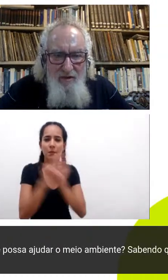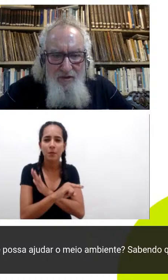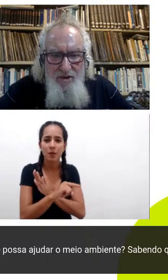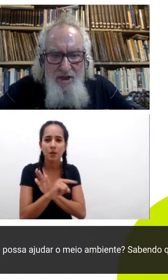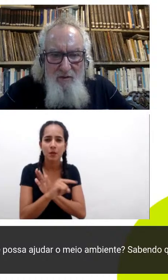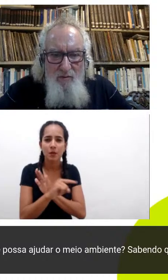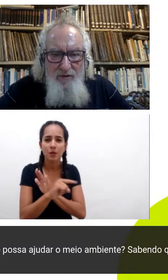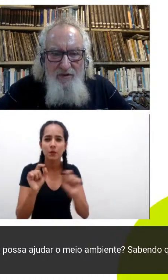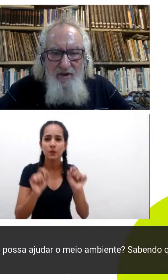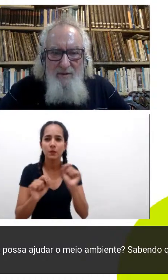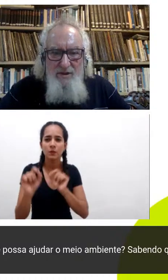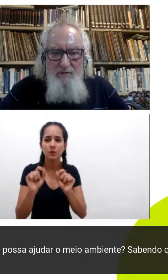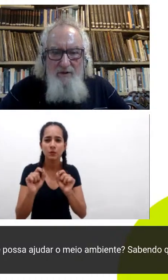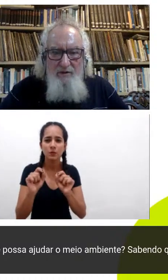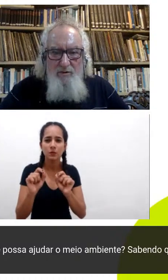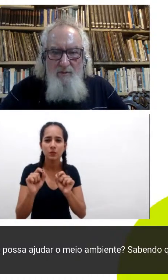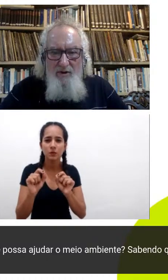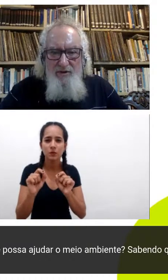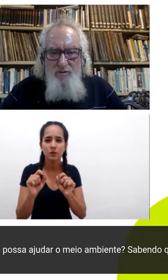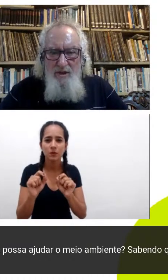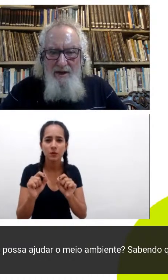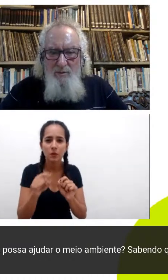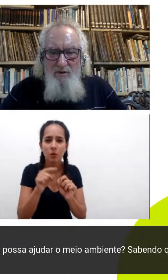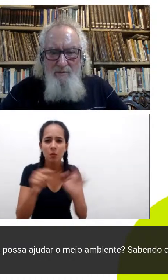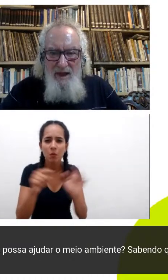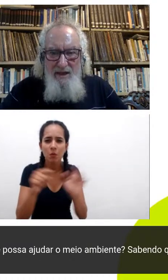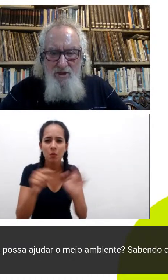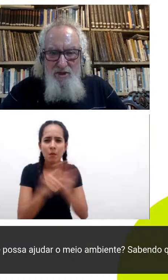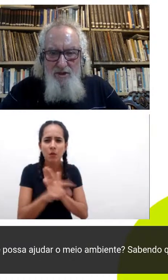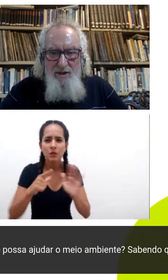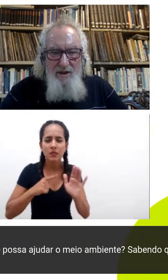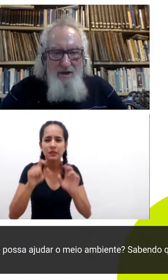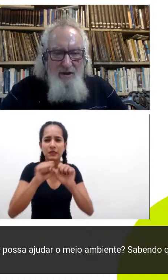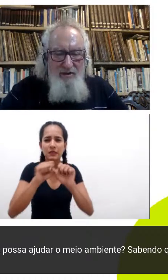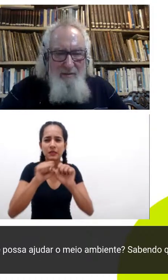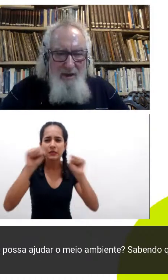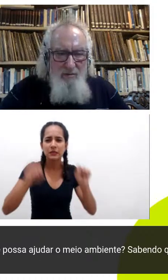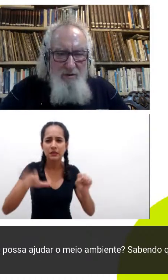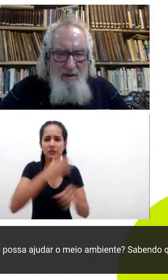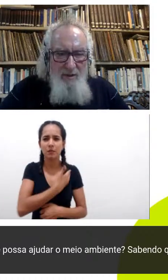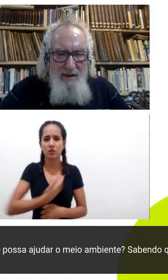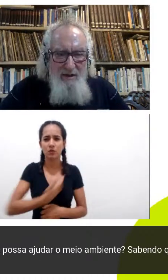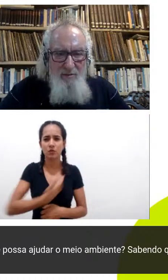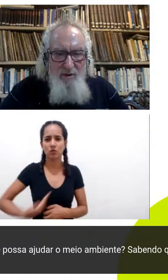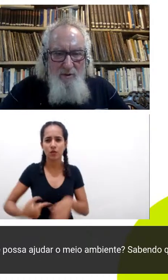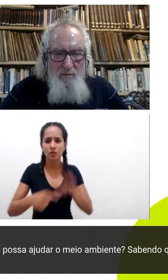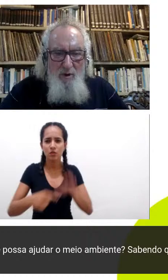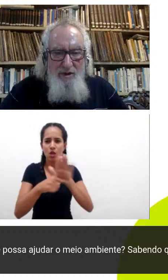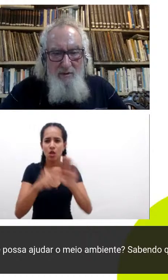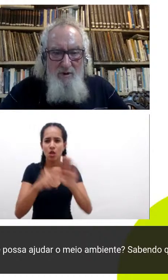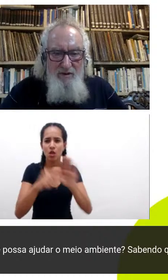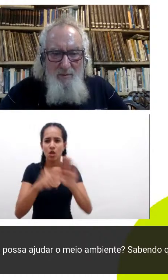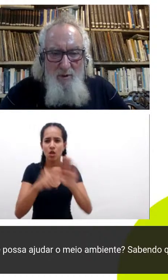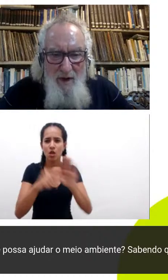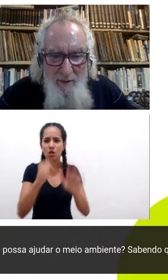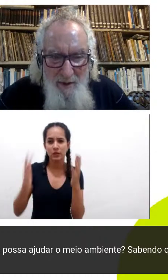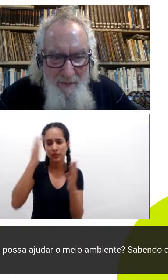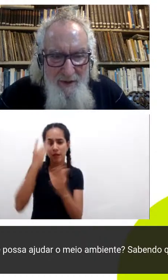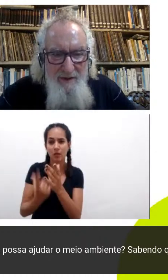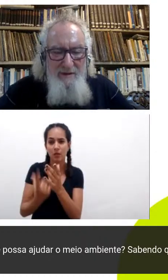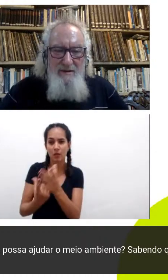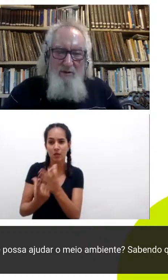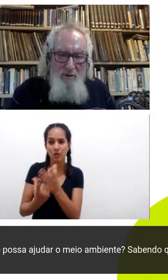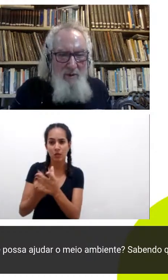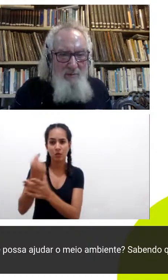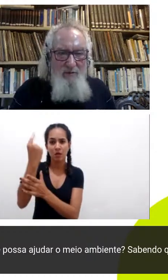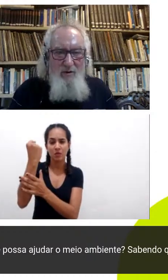existe algum sistema de governo que possa ajudar o meio ambiente sabendo que o capitalismo não importa com esse problema